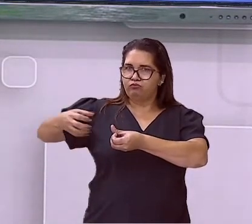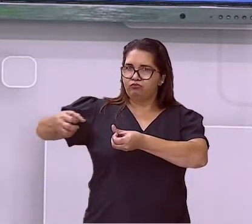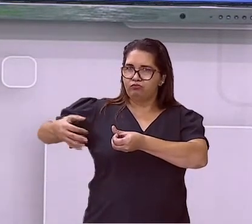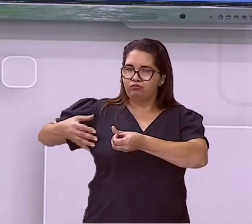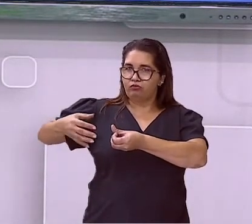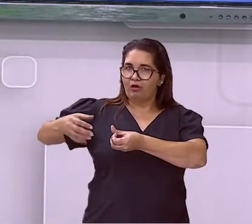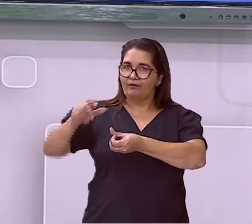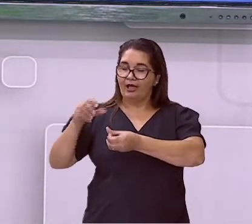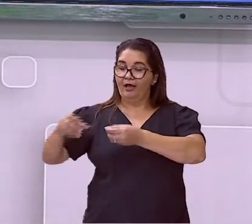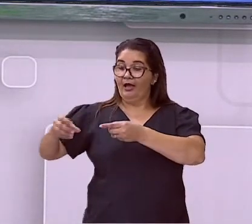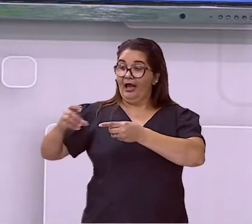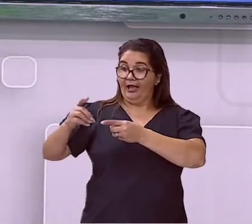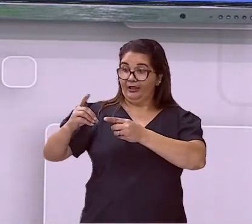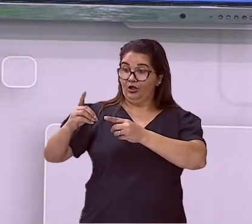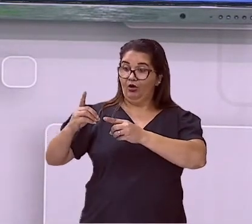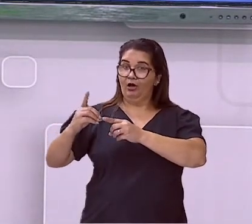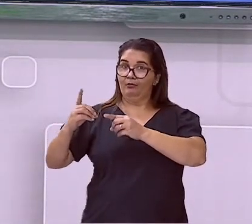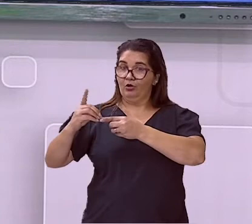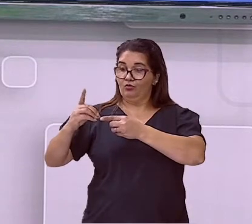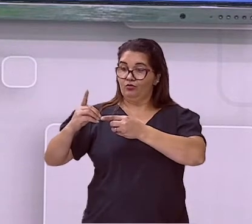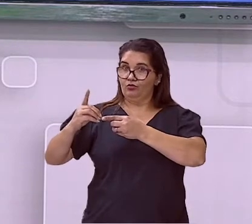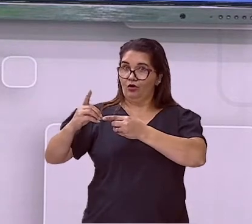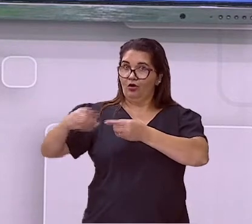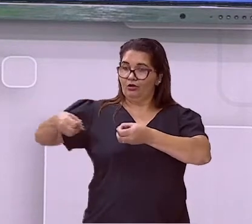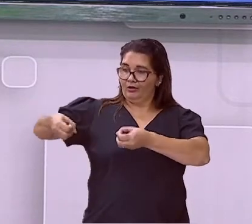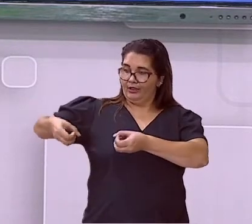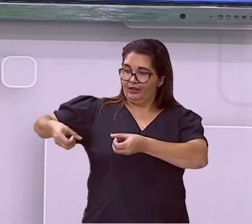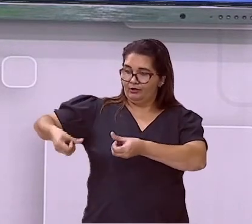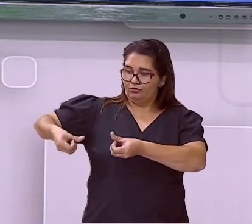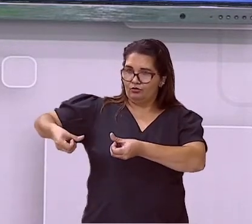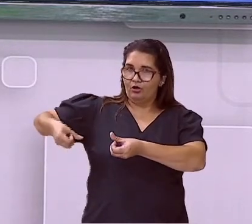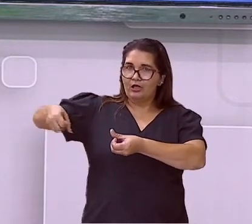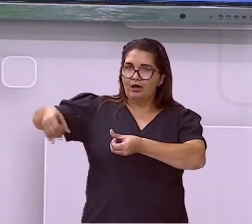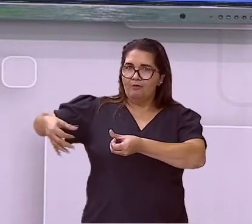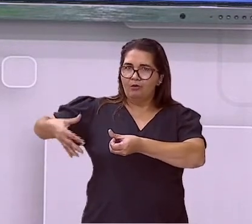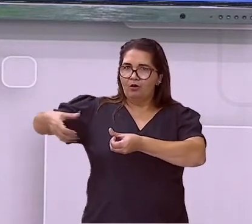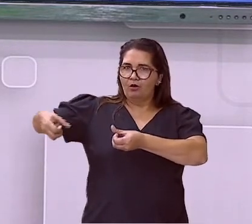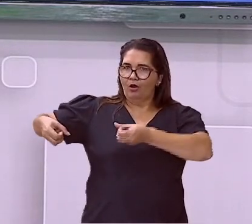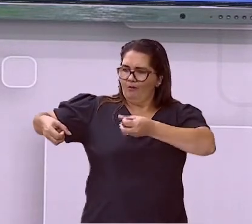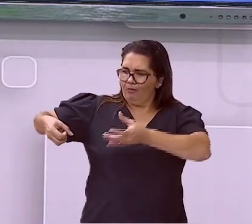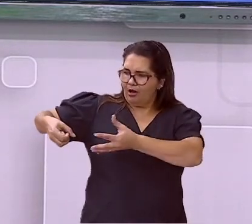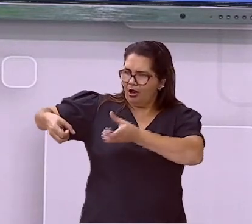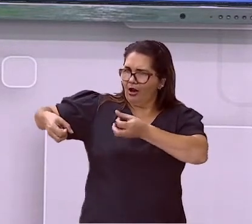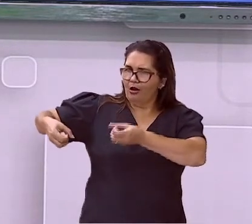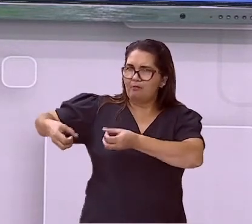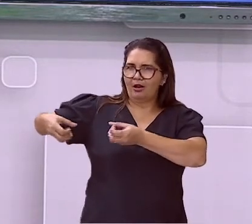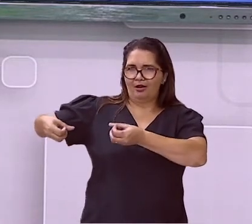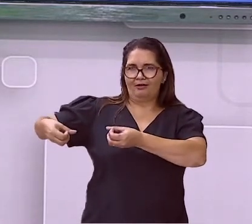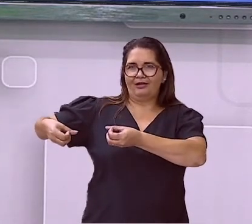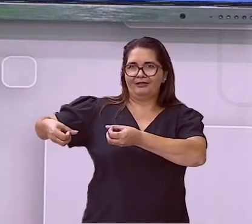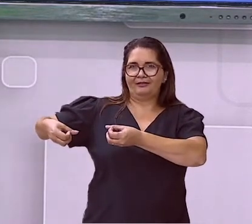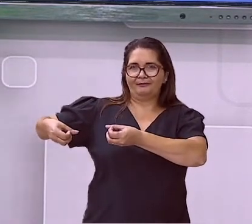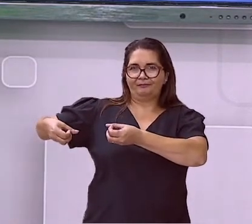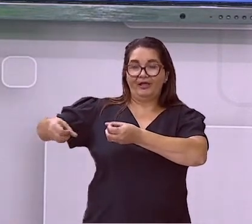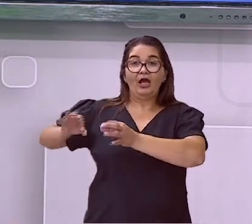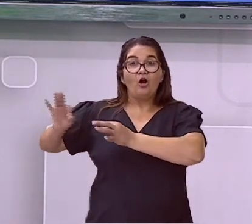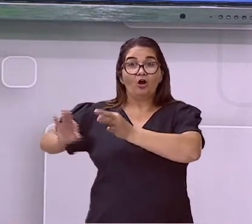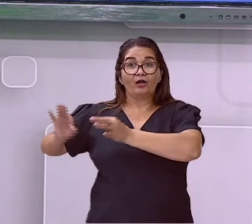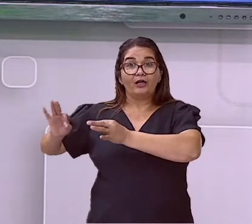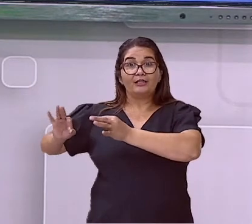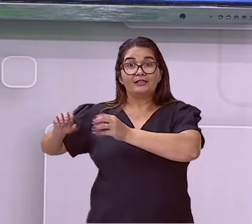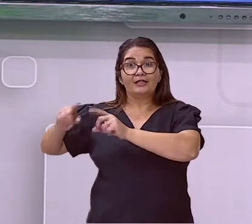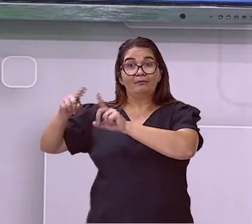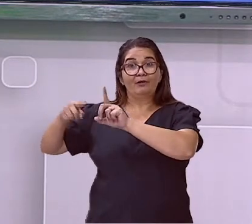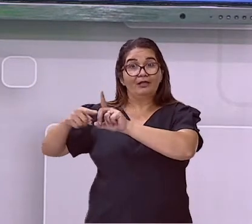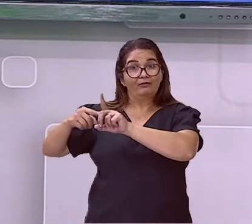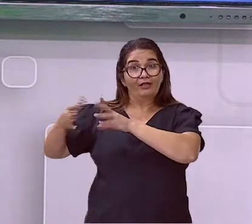curiosidade bacana. Os meninos, na produção aqui, lá dos espermatozoides,